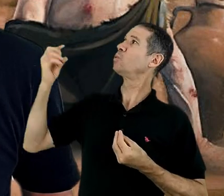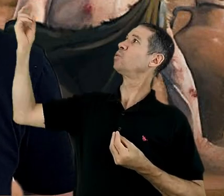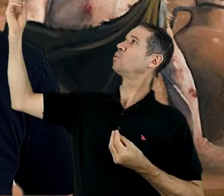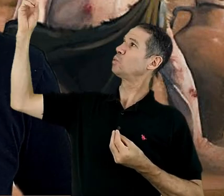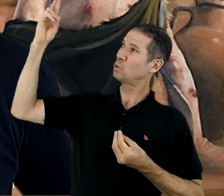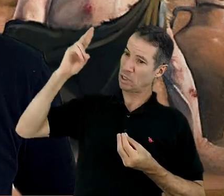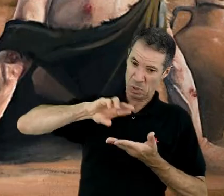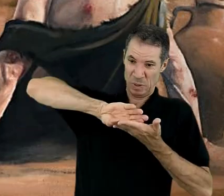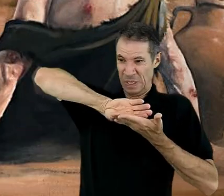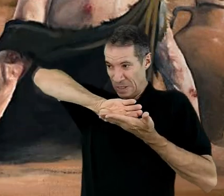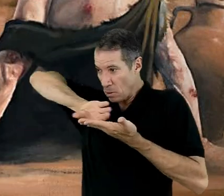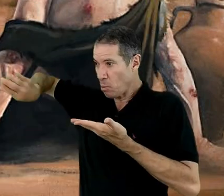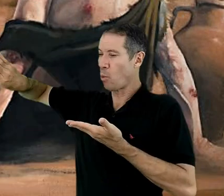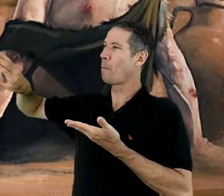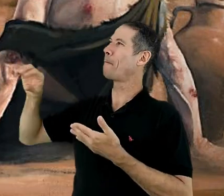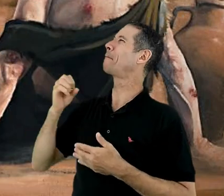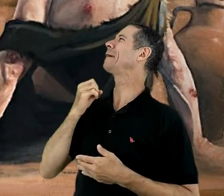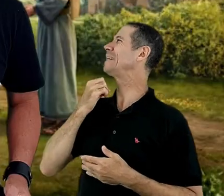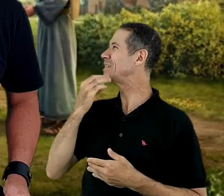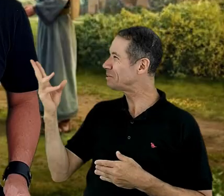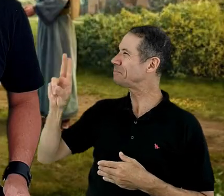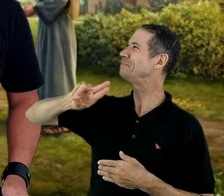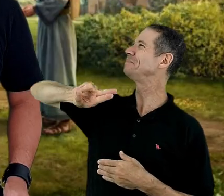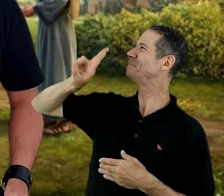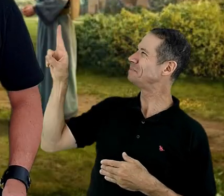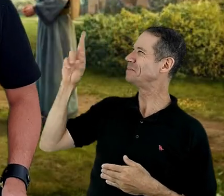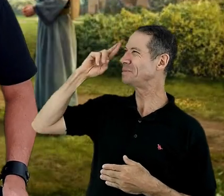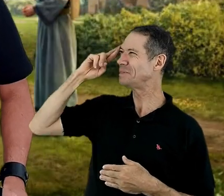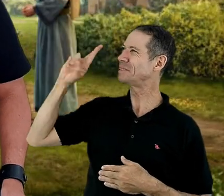Bendito seja o nome do Senhor.